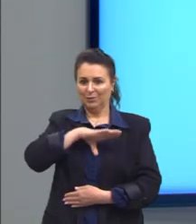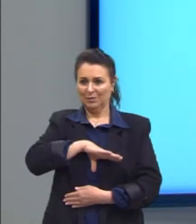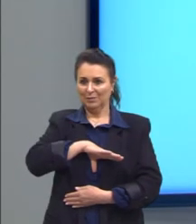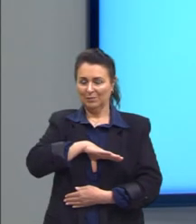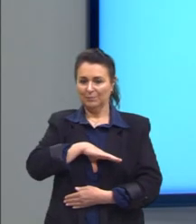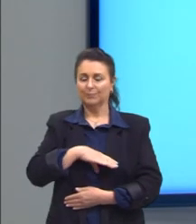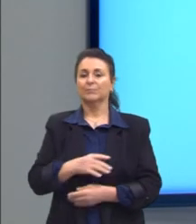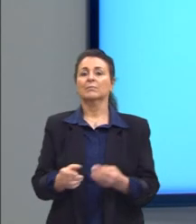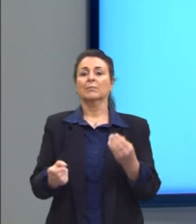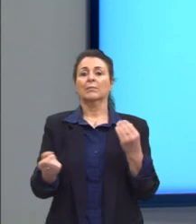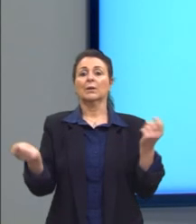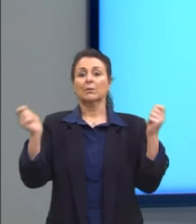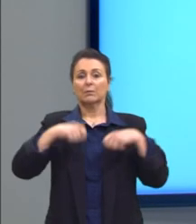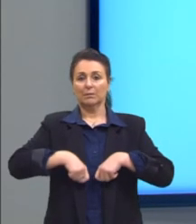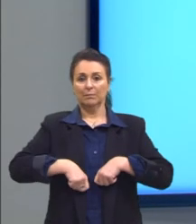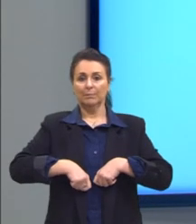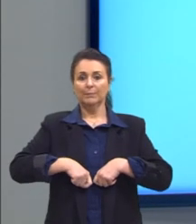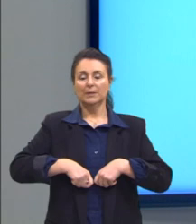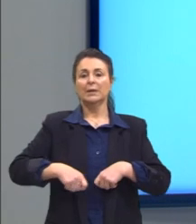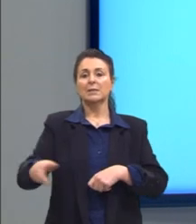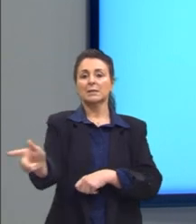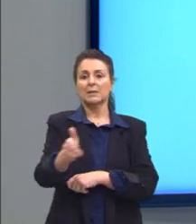Competência da área 7.